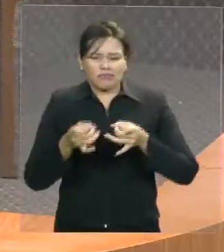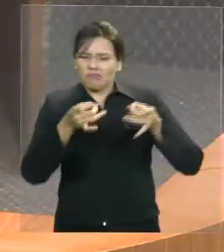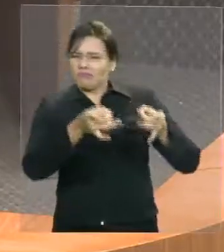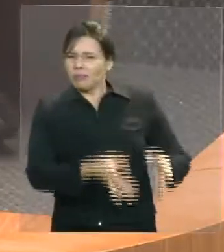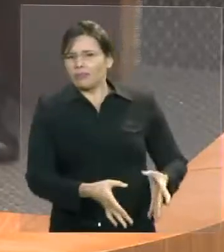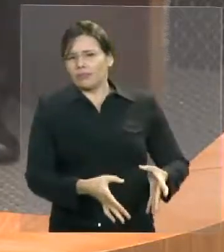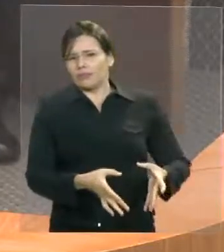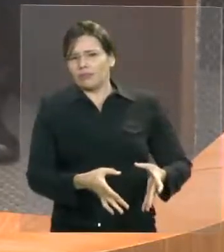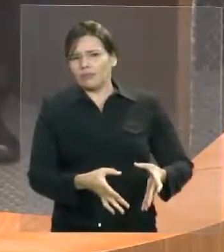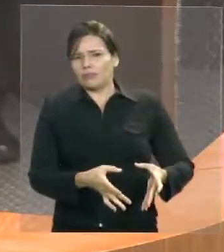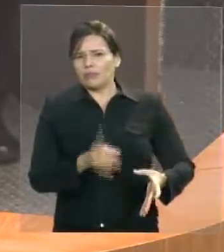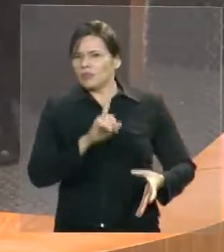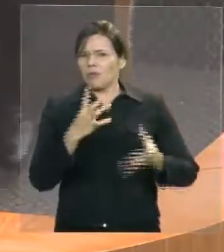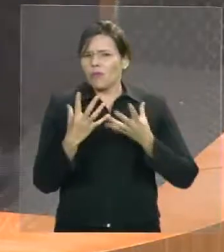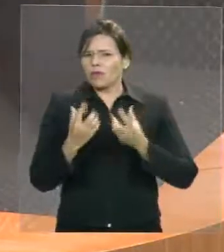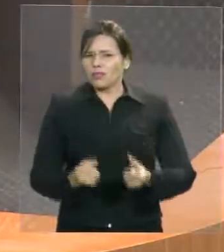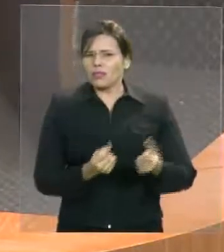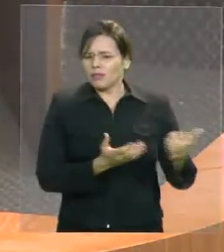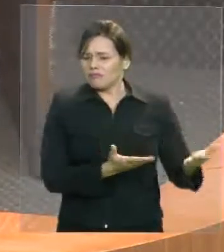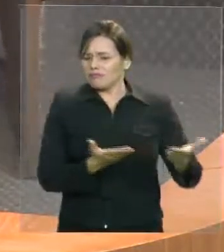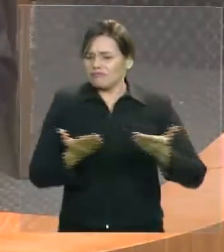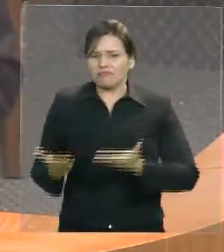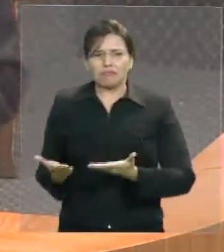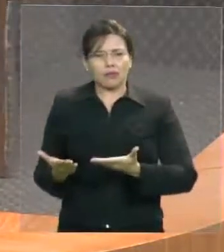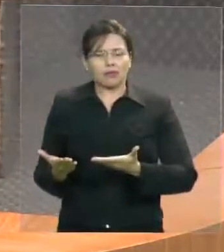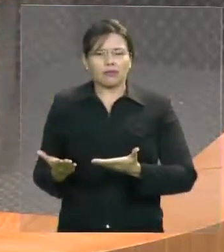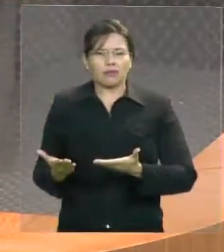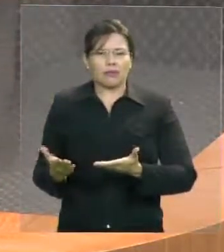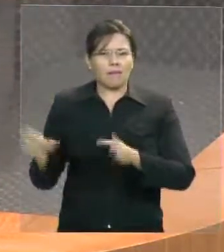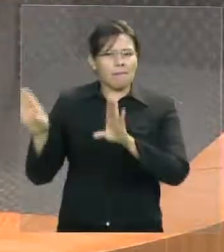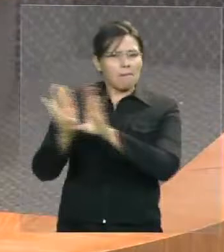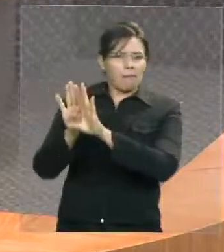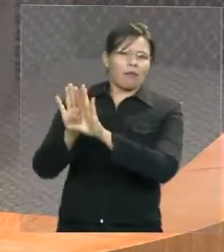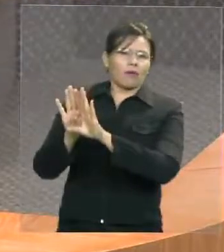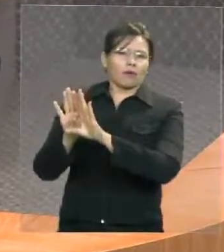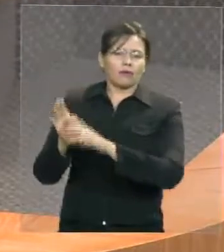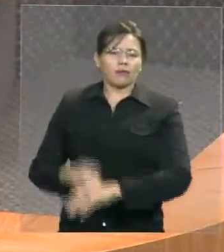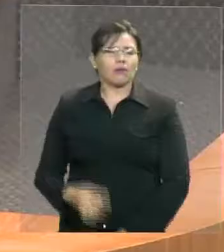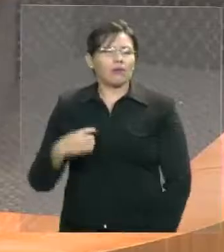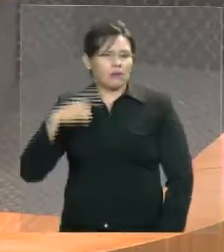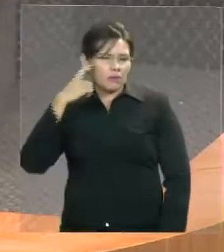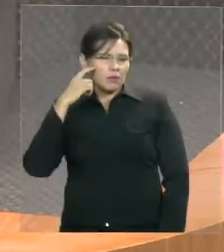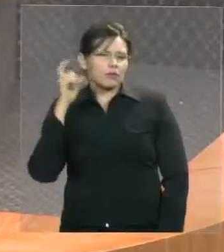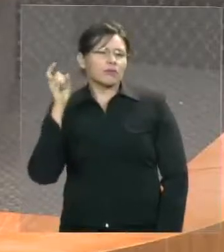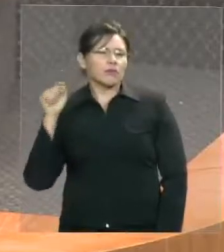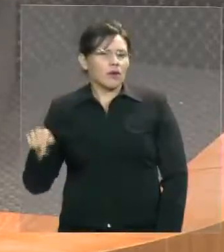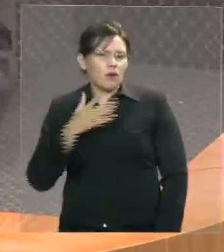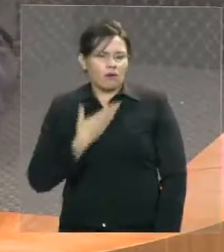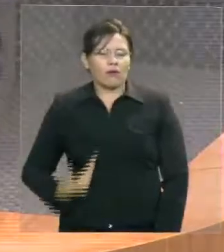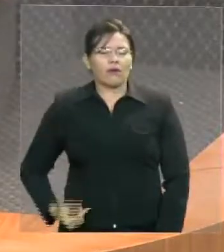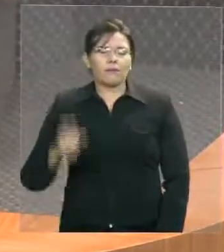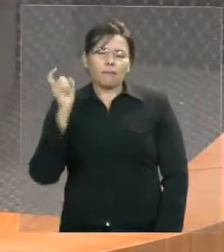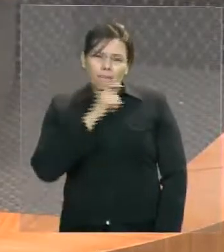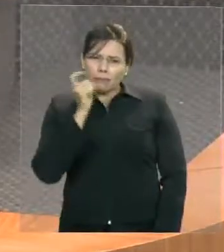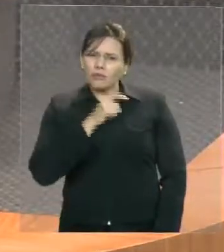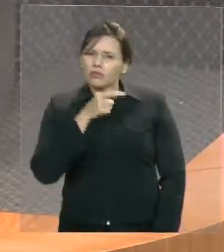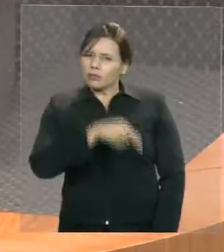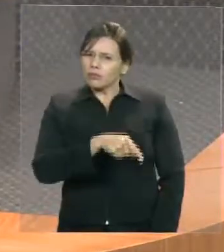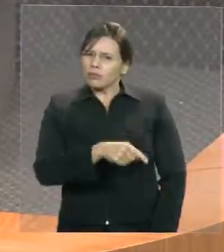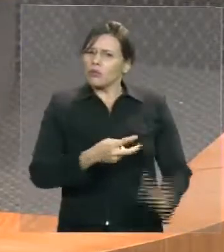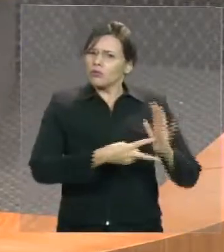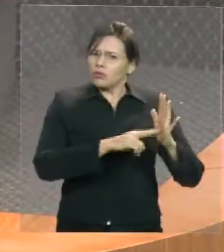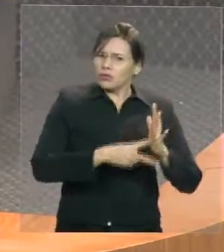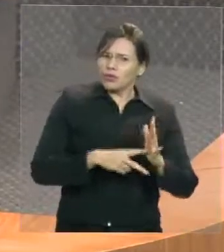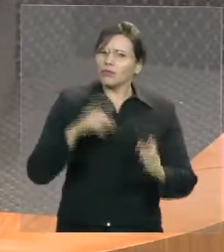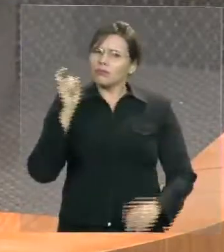mais, não os recebem mais, mentiu para estes trabalhadores, porque a partir de um momento